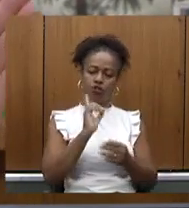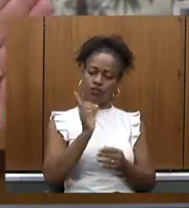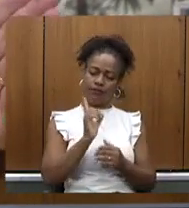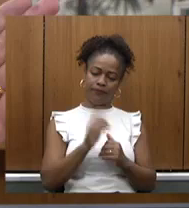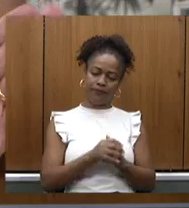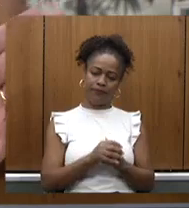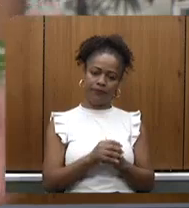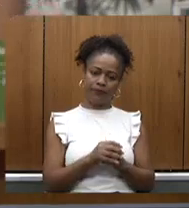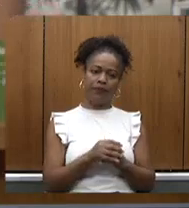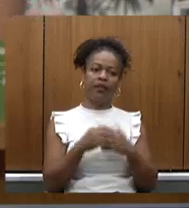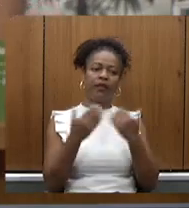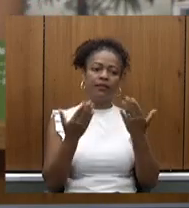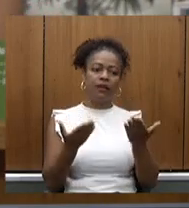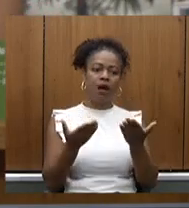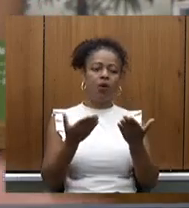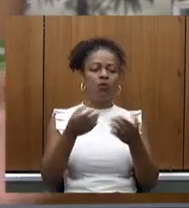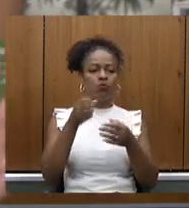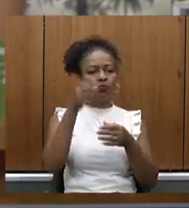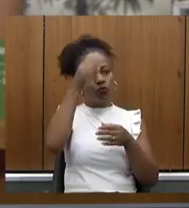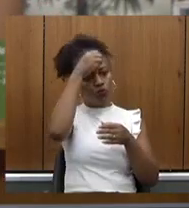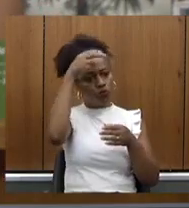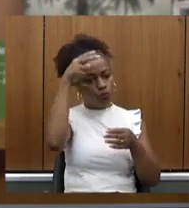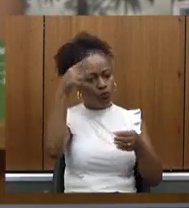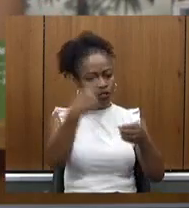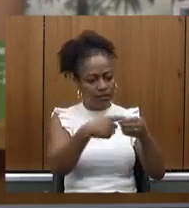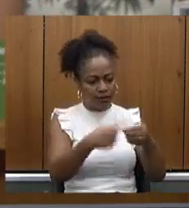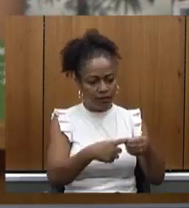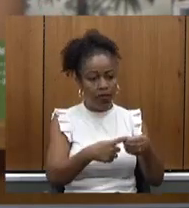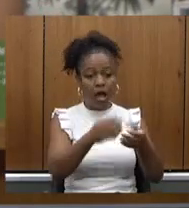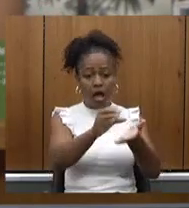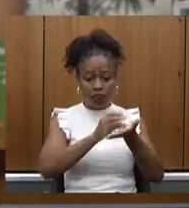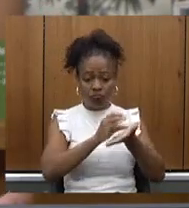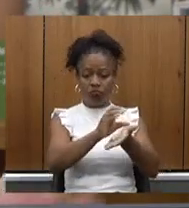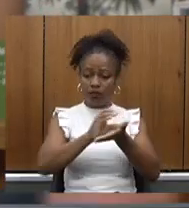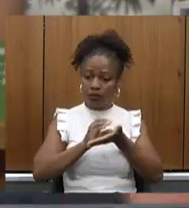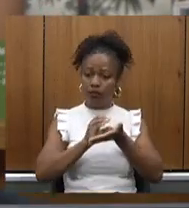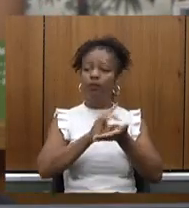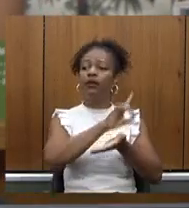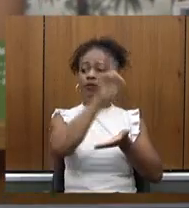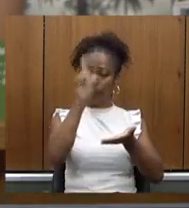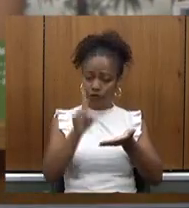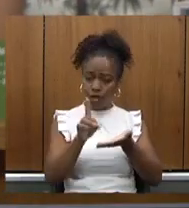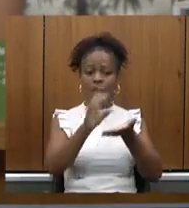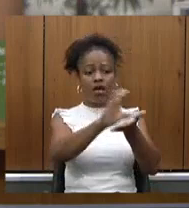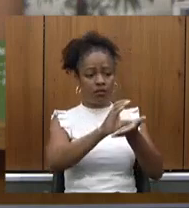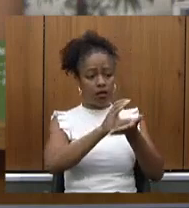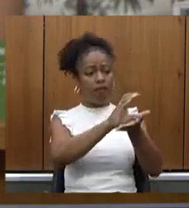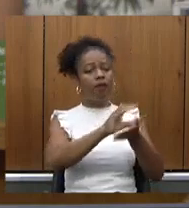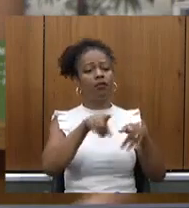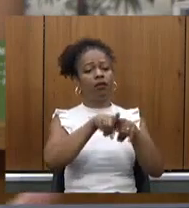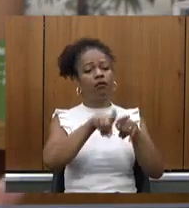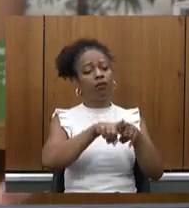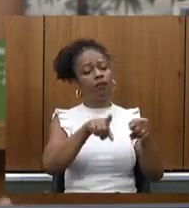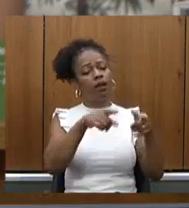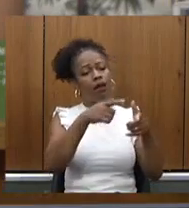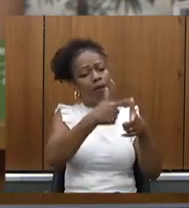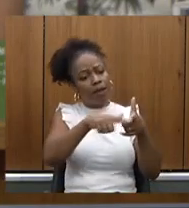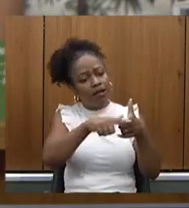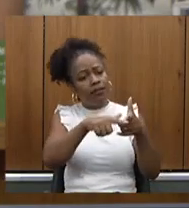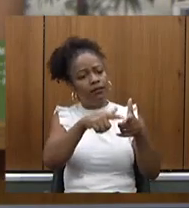está os municípios os prestadores recebendo em dia e ainda recebendo uma parcela da dívida então realmente